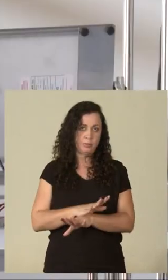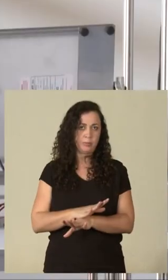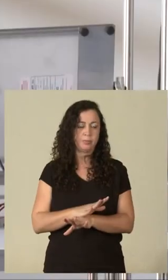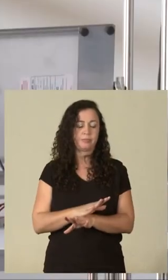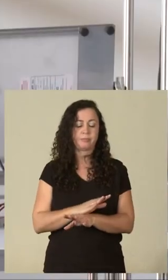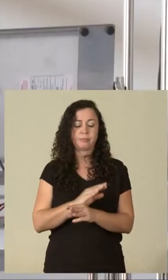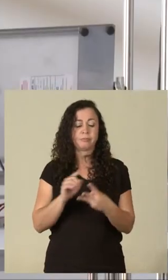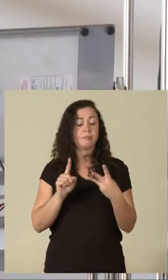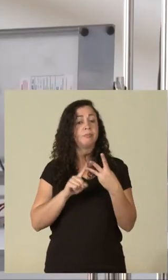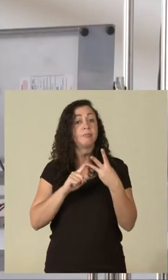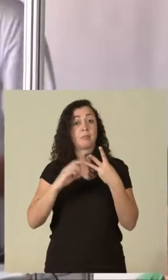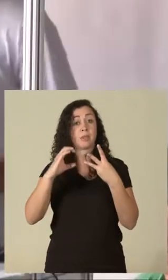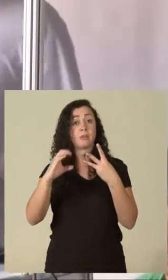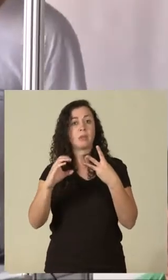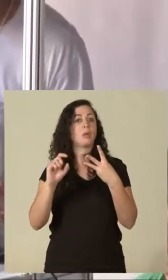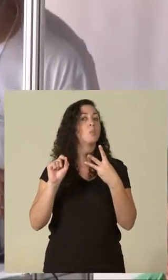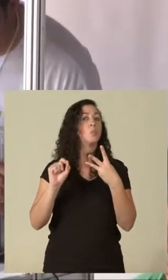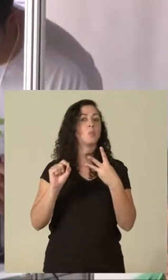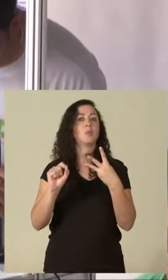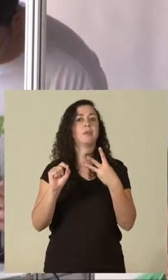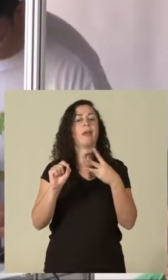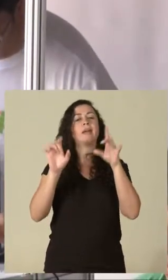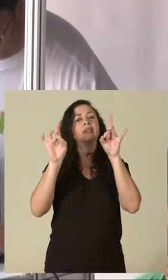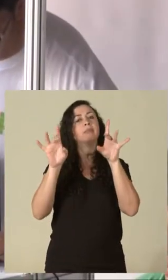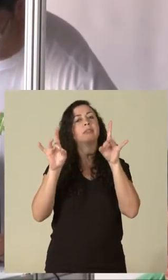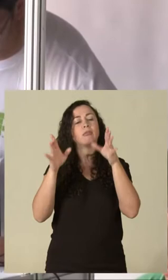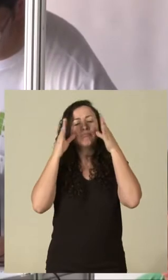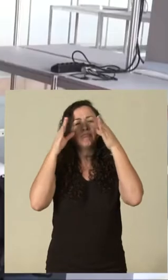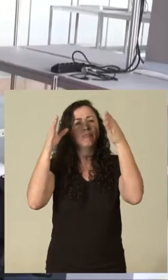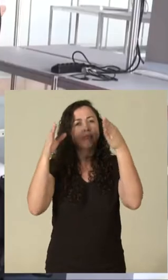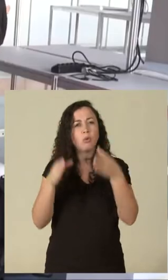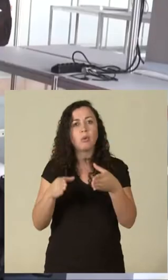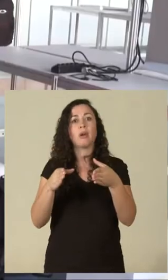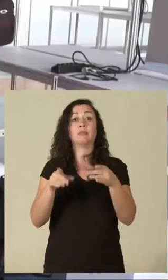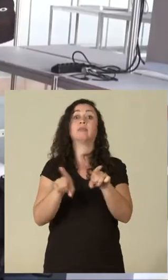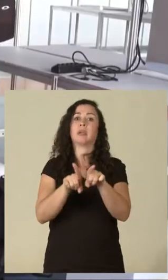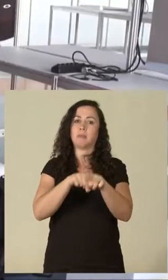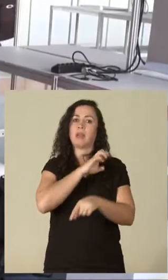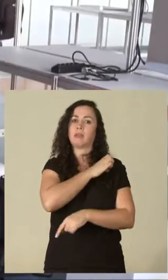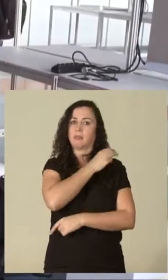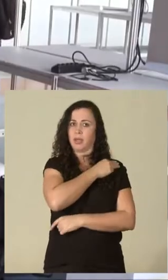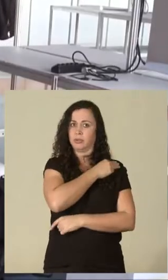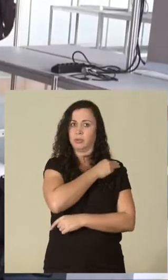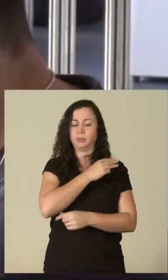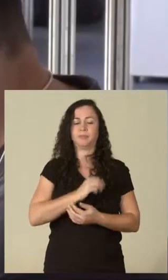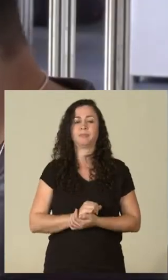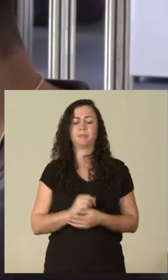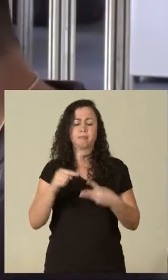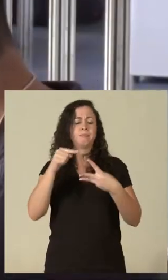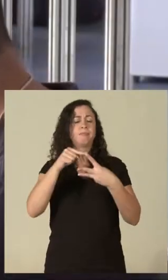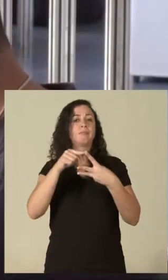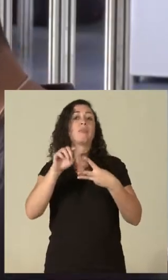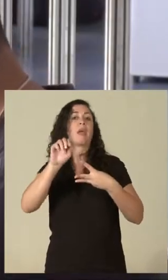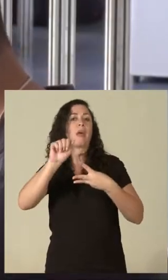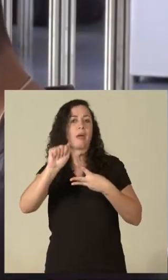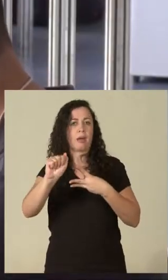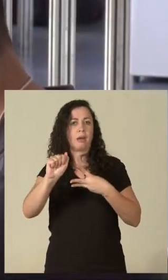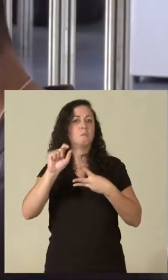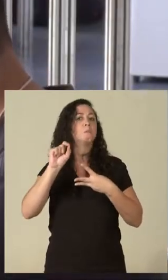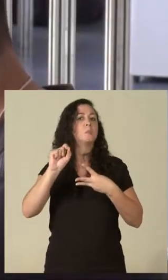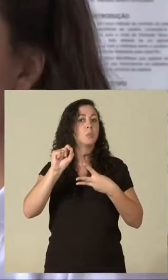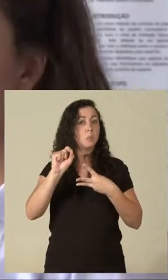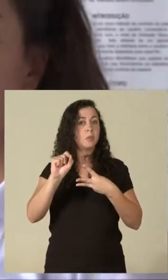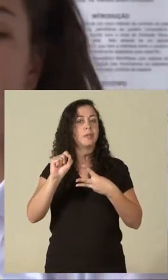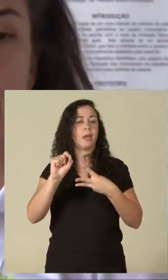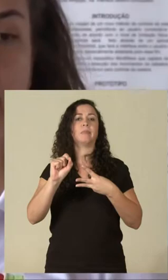E a modalidade C, que são as nossas especializações também em nível médio. Na modalidade A, que são cursos que